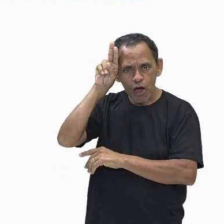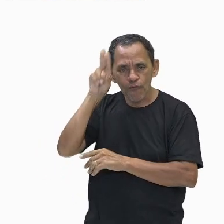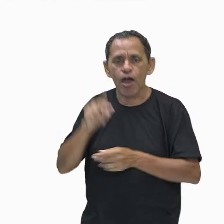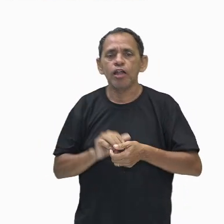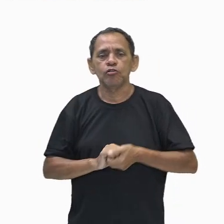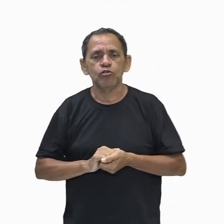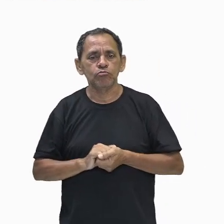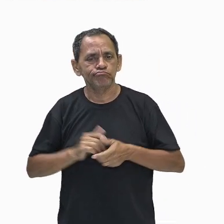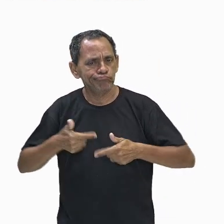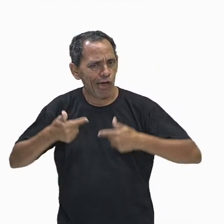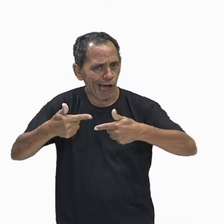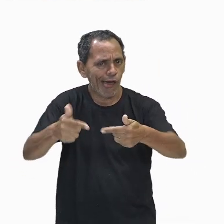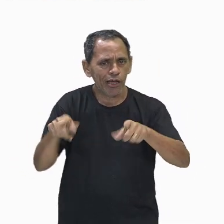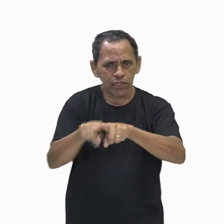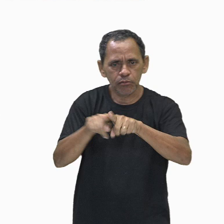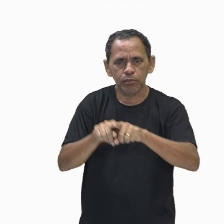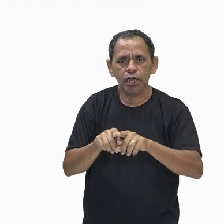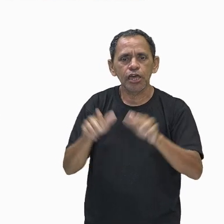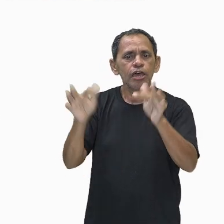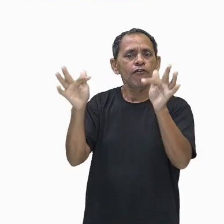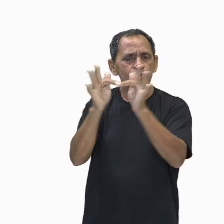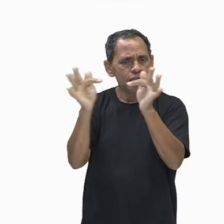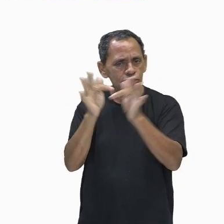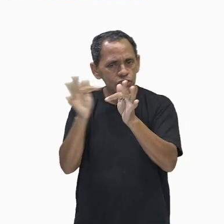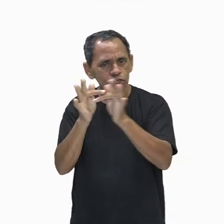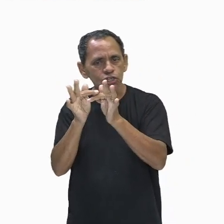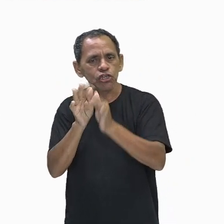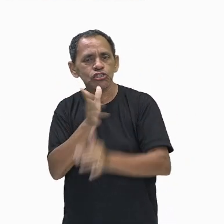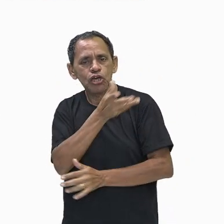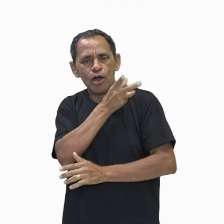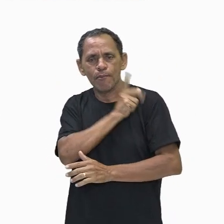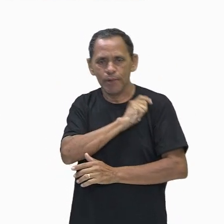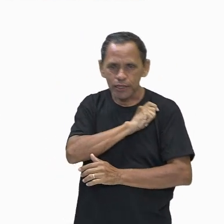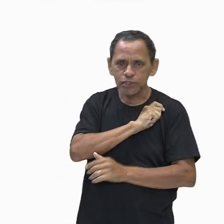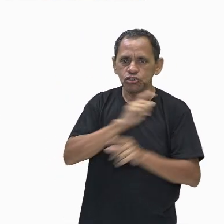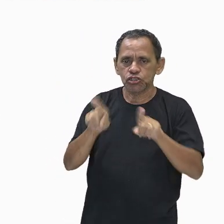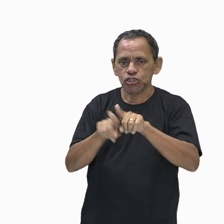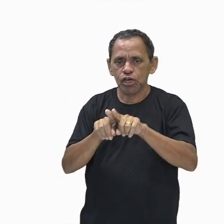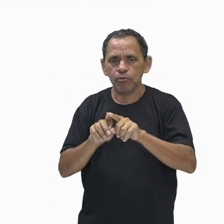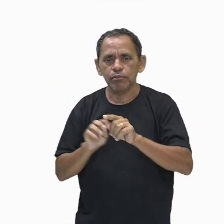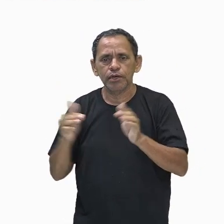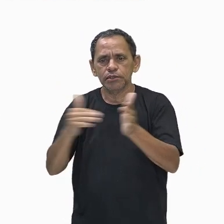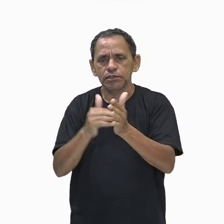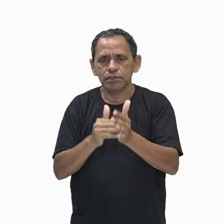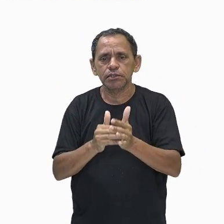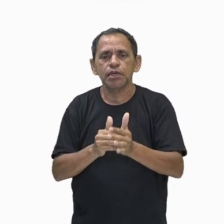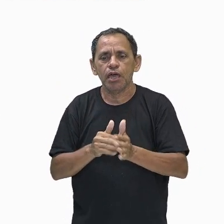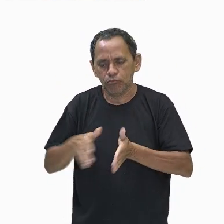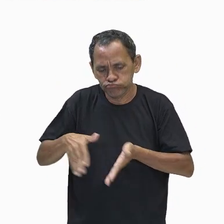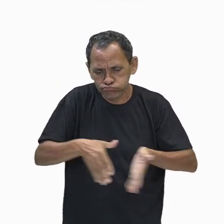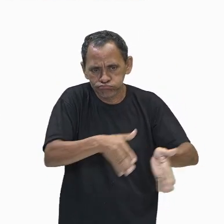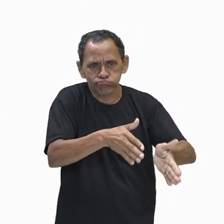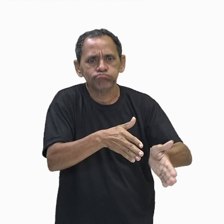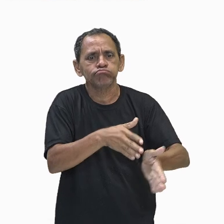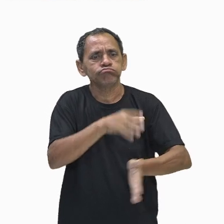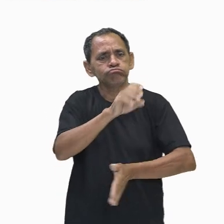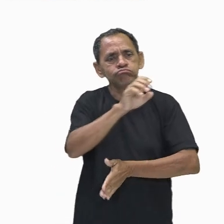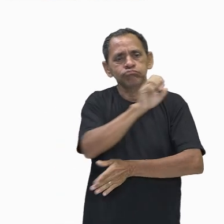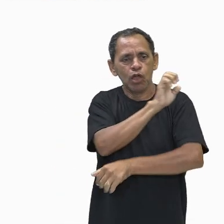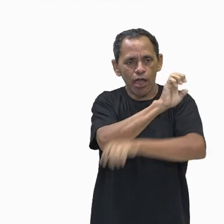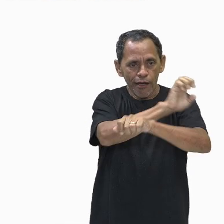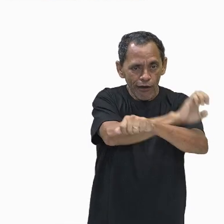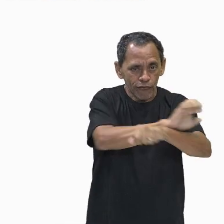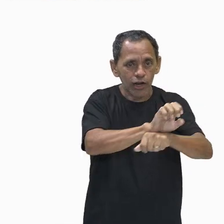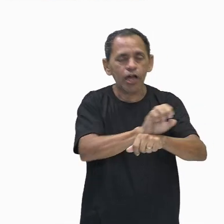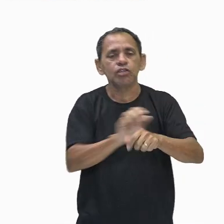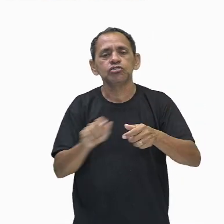a Síria, a Fenícia e a Palestina. Estenderam seu domínio até o rio Eufrates. Exigiram pesados impostos